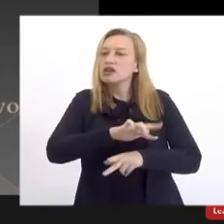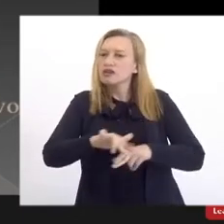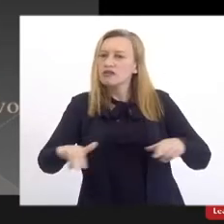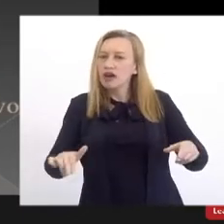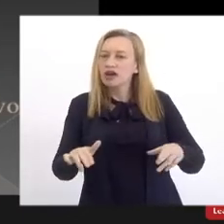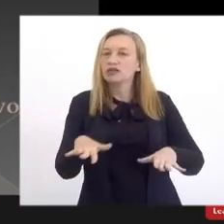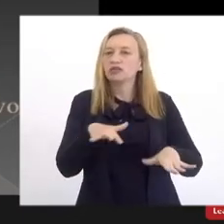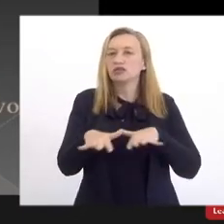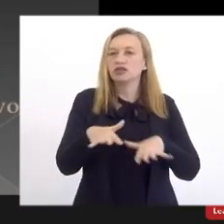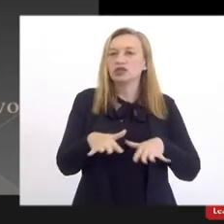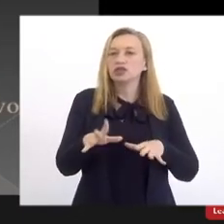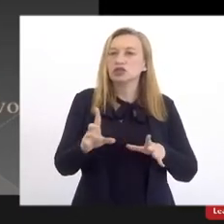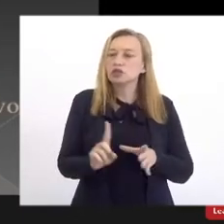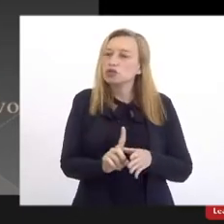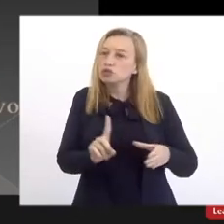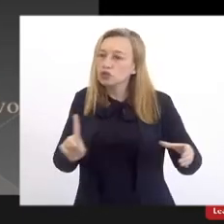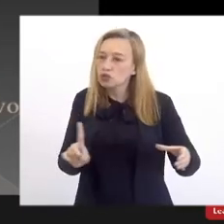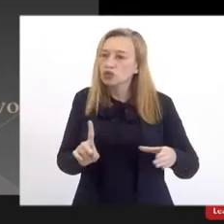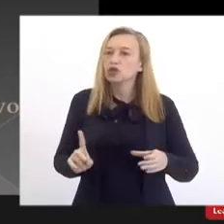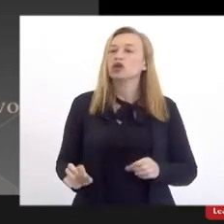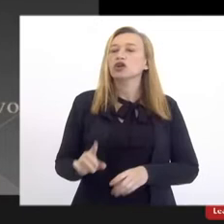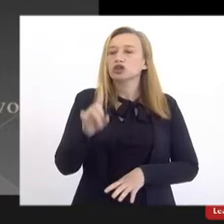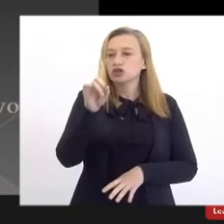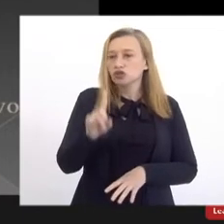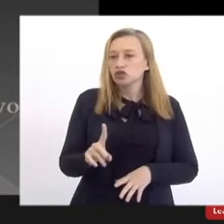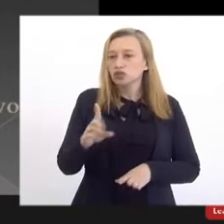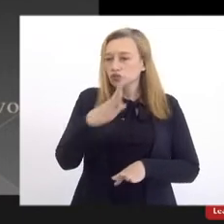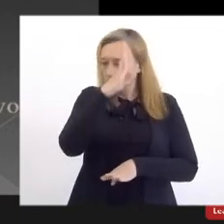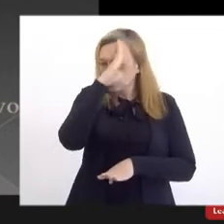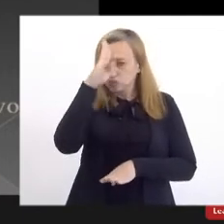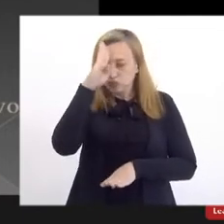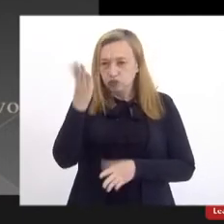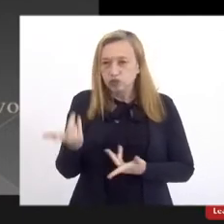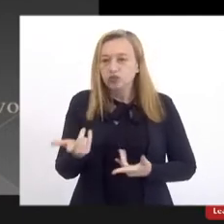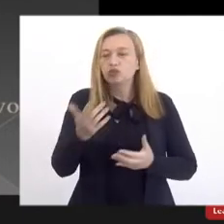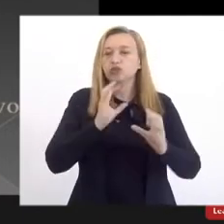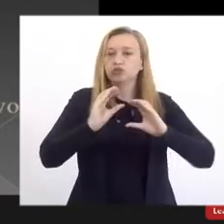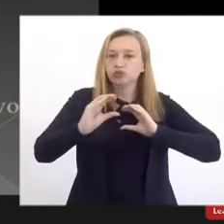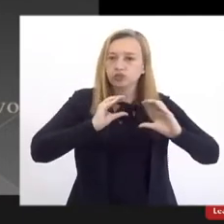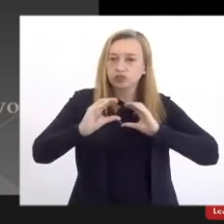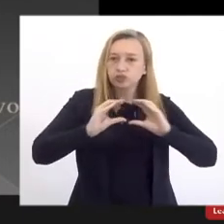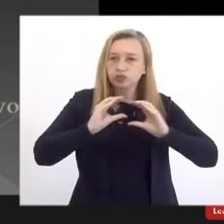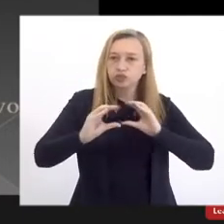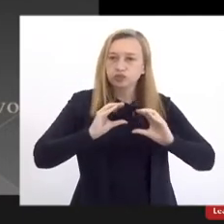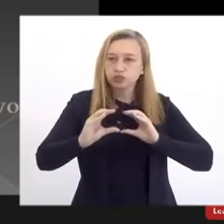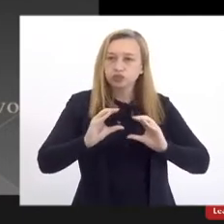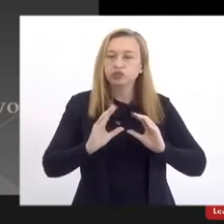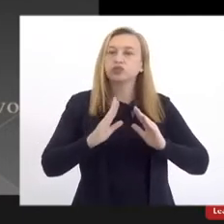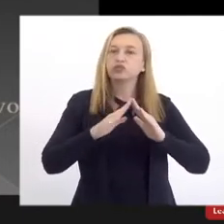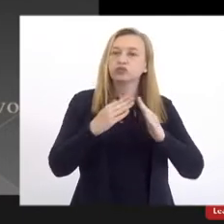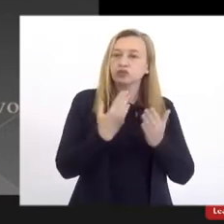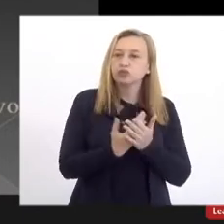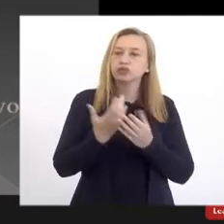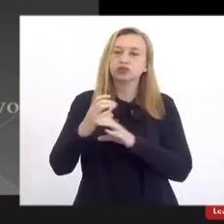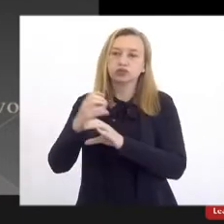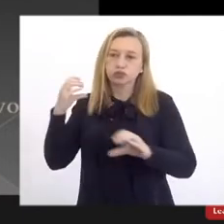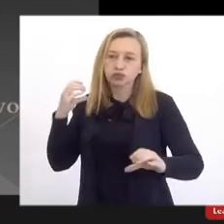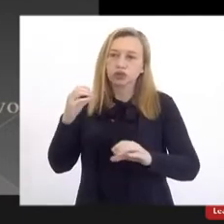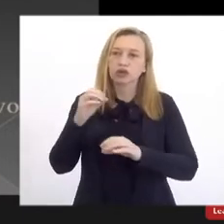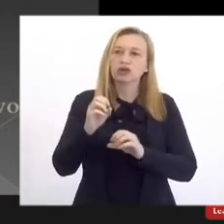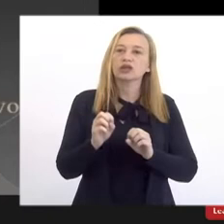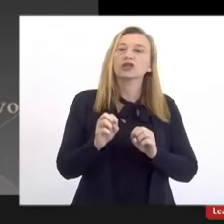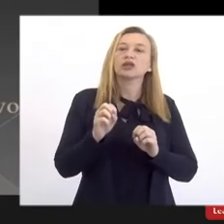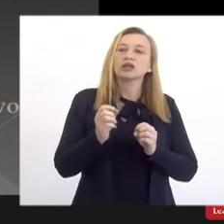manifestações isoladas dos diretórios acadêmicos, tanto da facultação, quanto das escolas de engenharia, da condição naval,